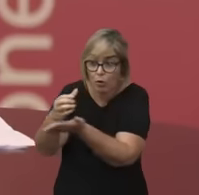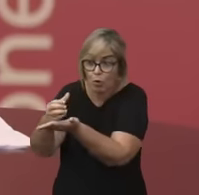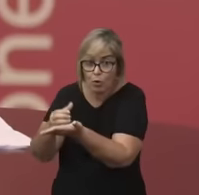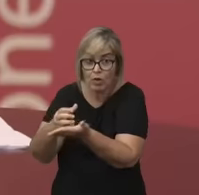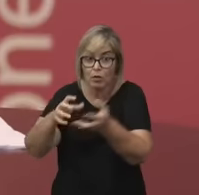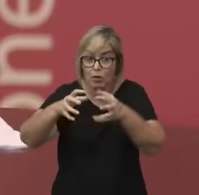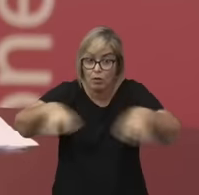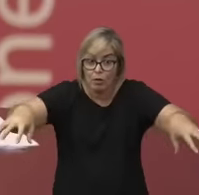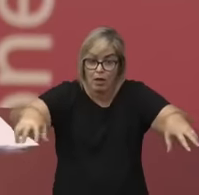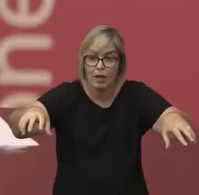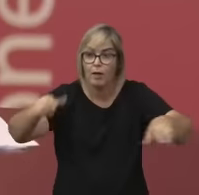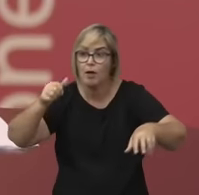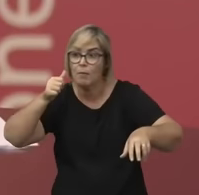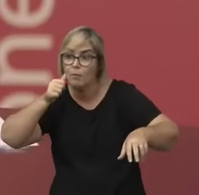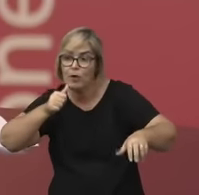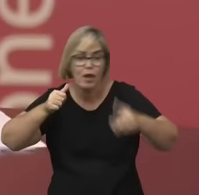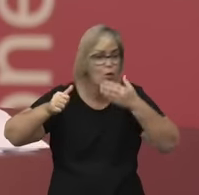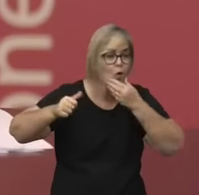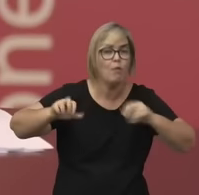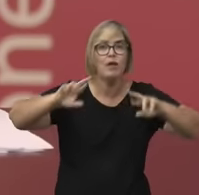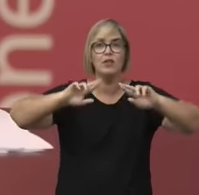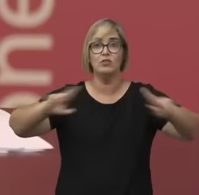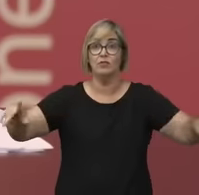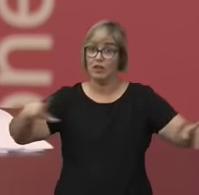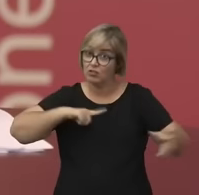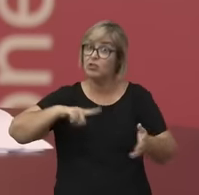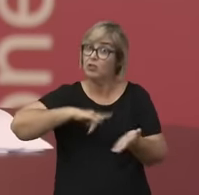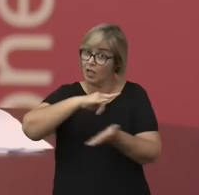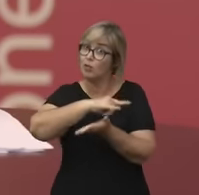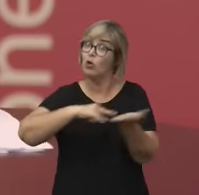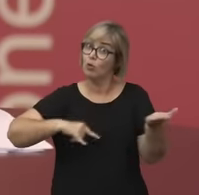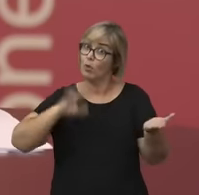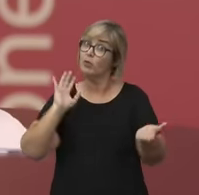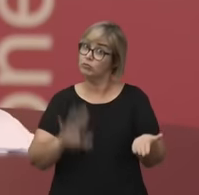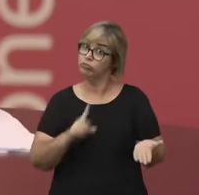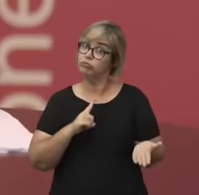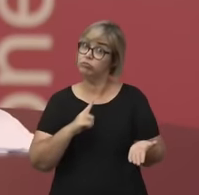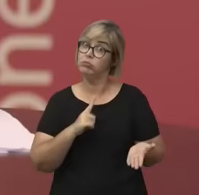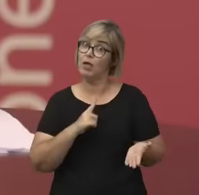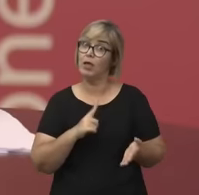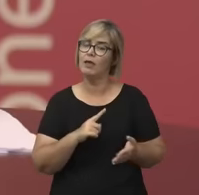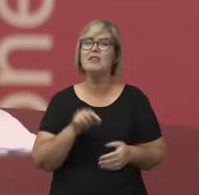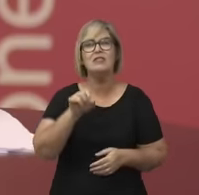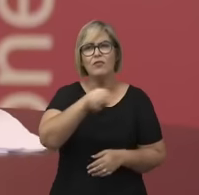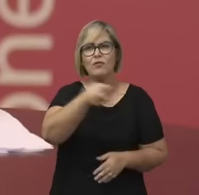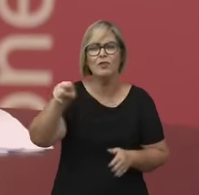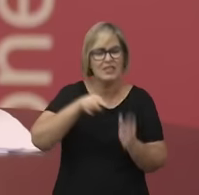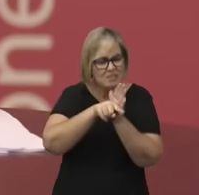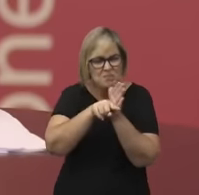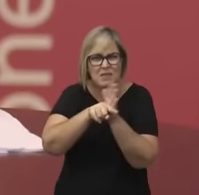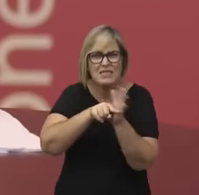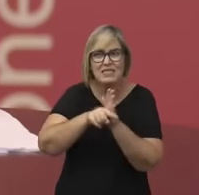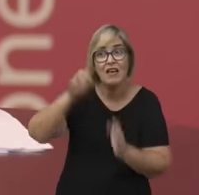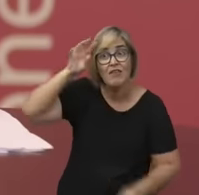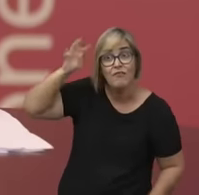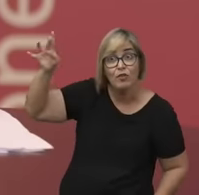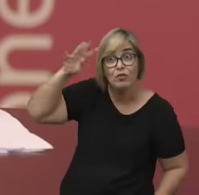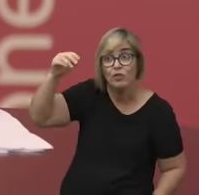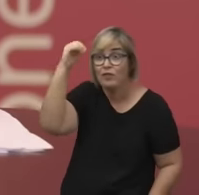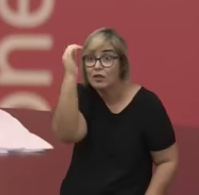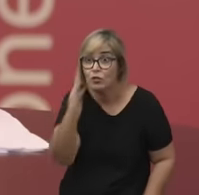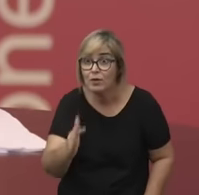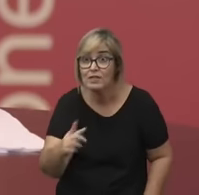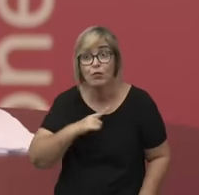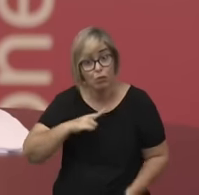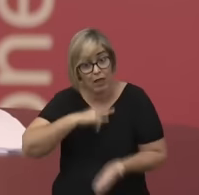escolas para as meninas. E a gente tem tudo isso documentado quando a gente volta o nosso olhar para a filosofia no Brasil, a gente tem acesso aos documentos,